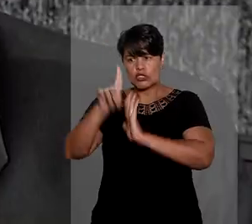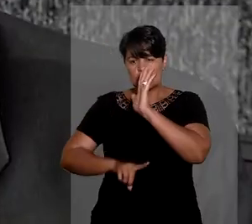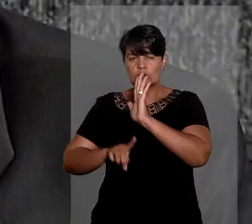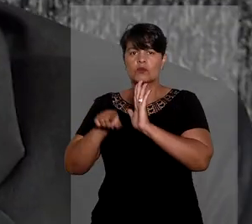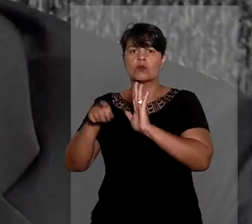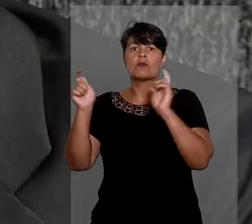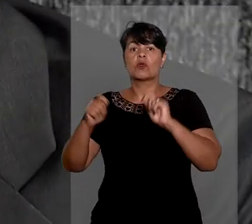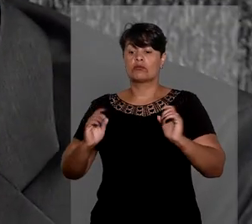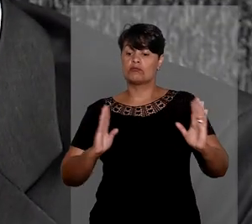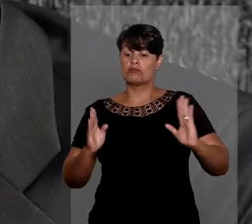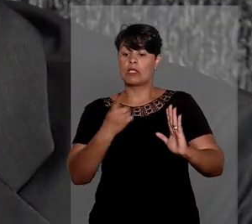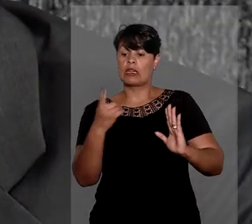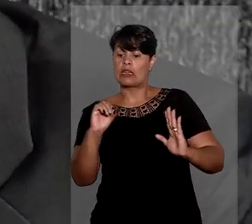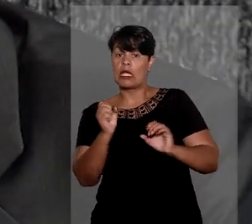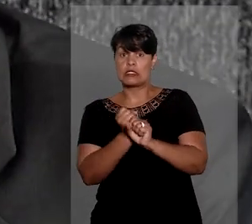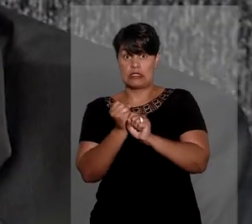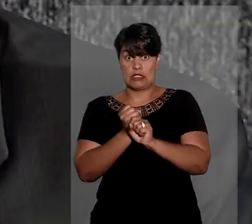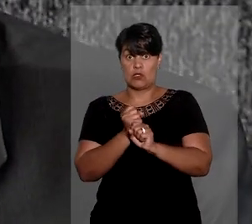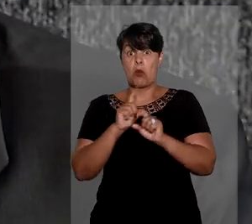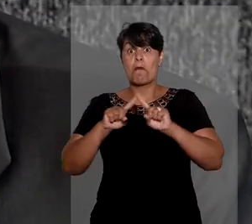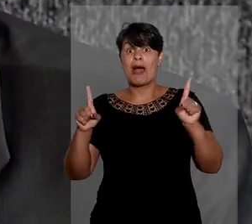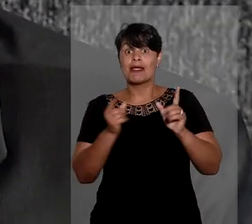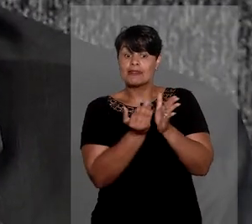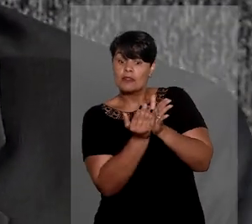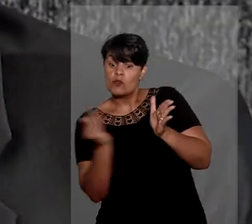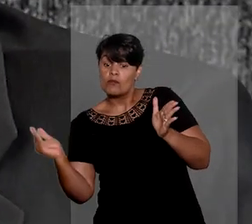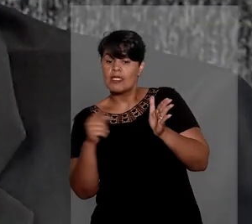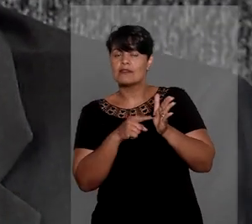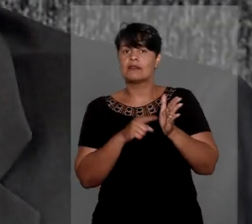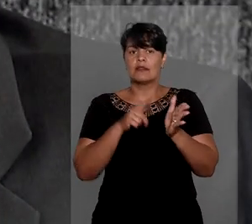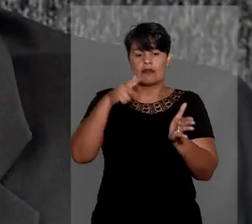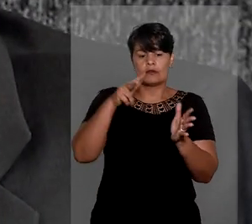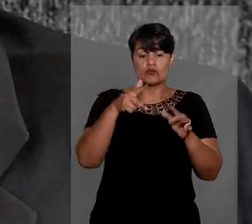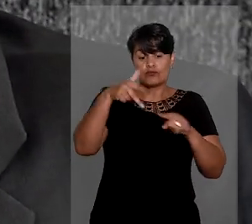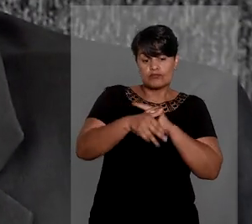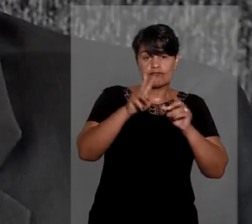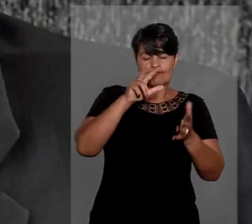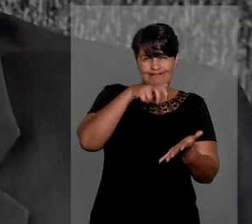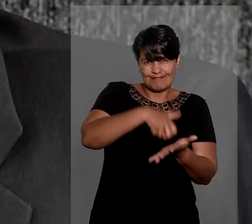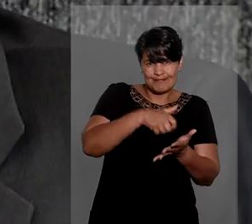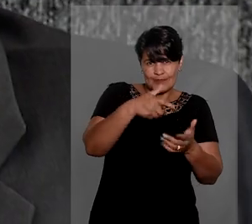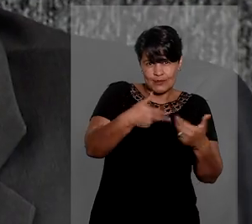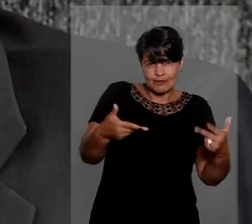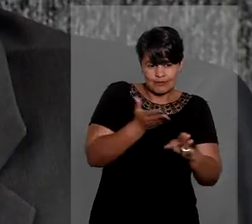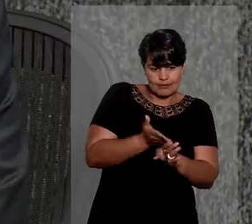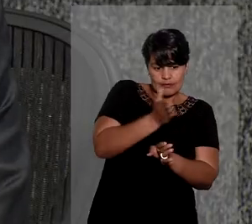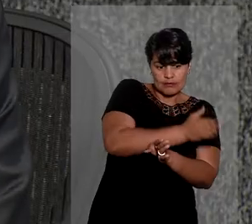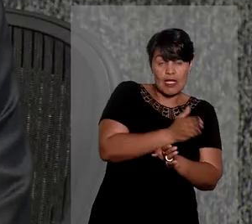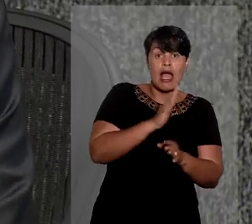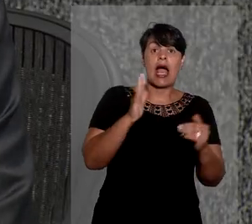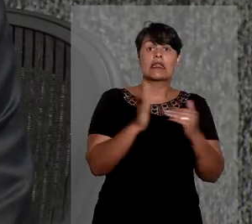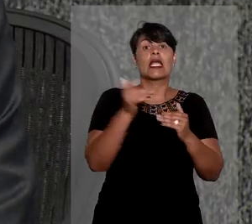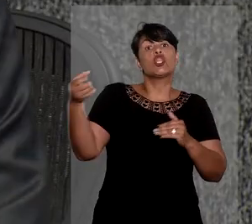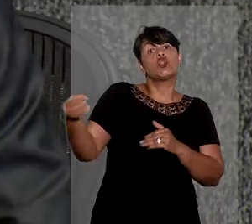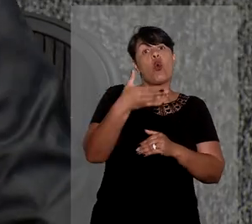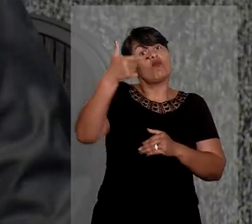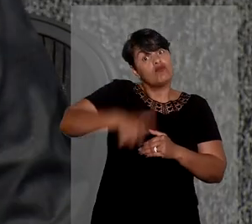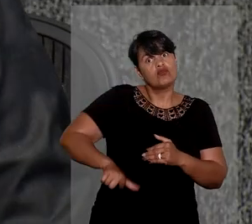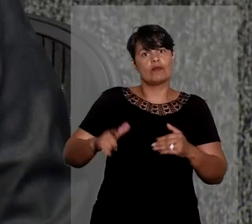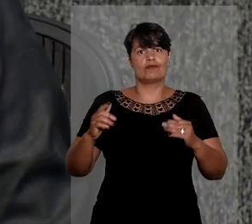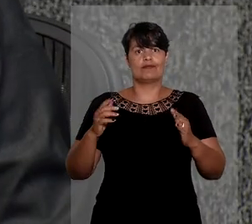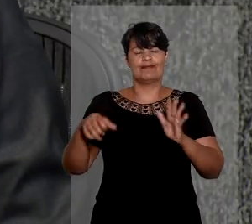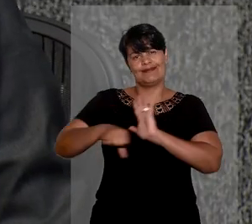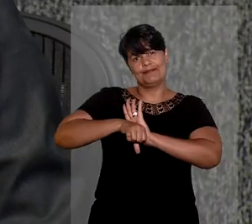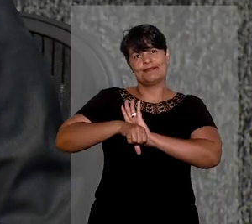anos, contado da extinção da pena anteriormente imposta até a prática do novo delito. O ministro observou,